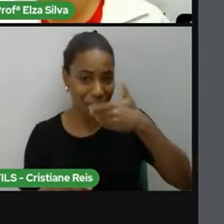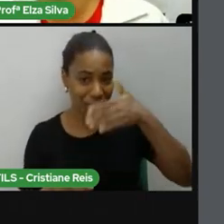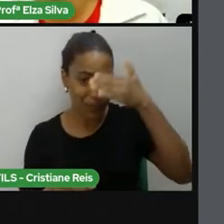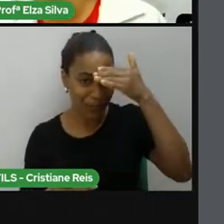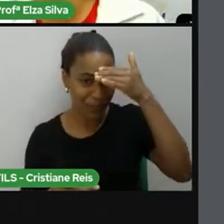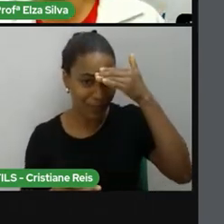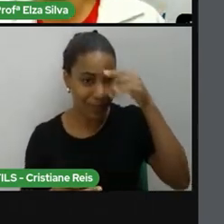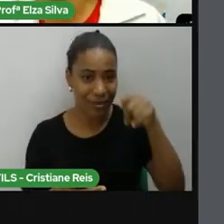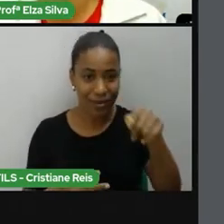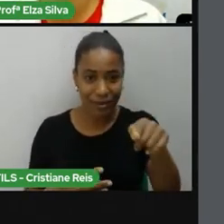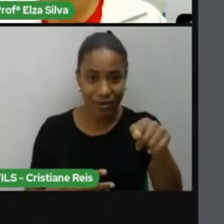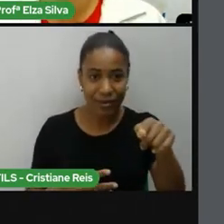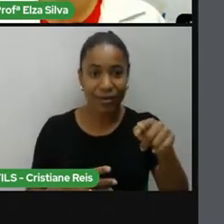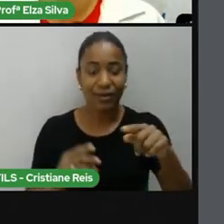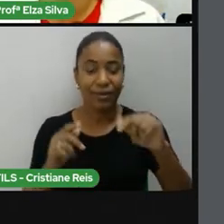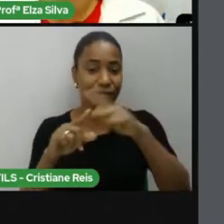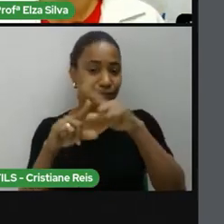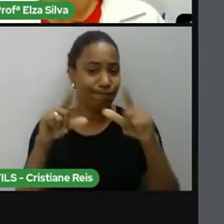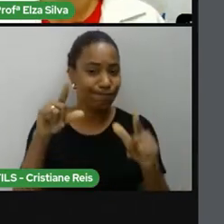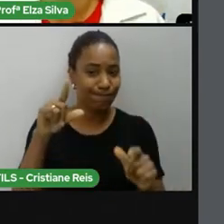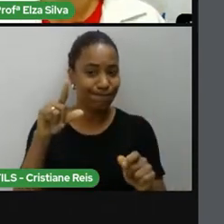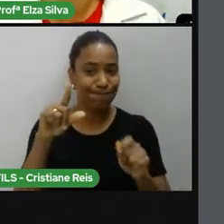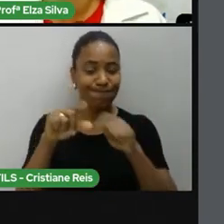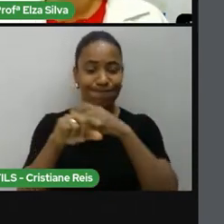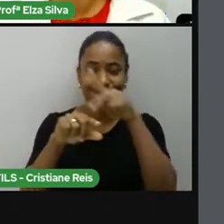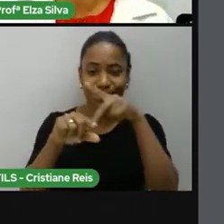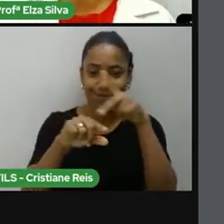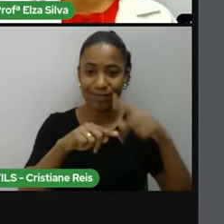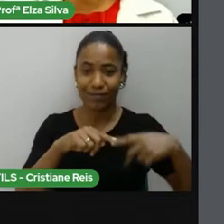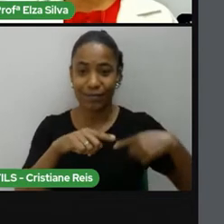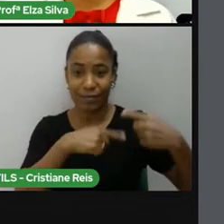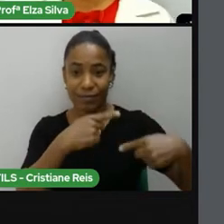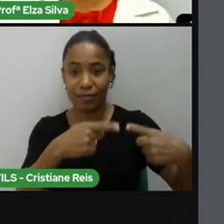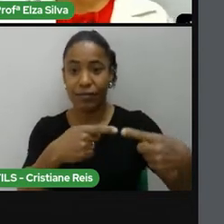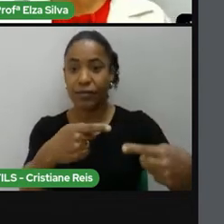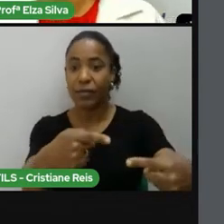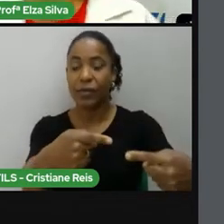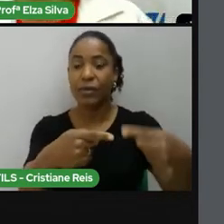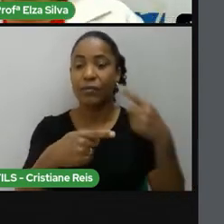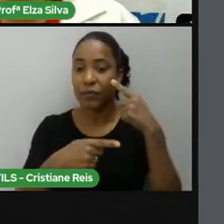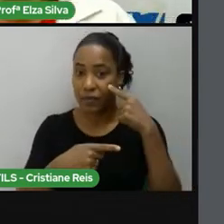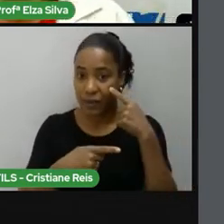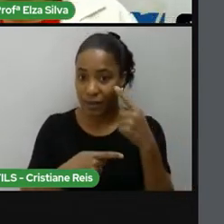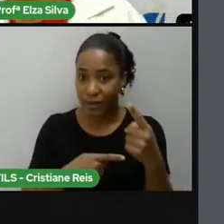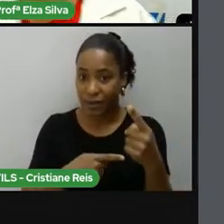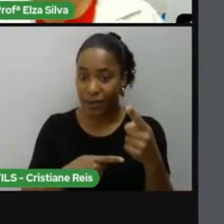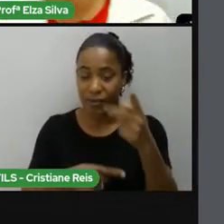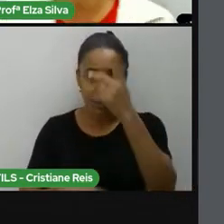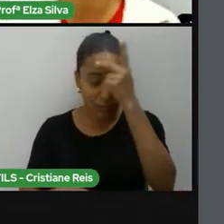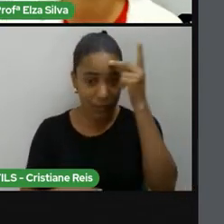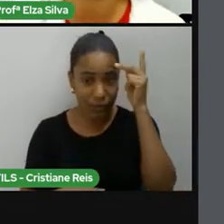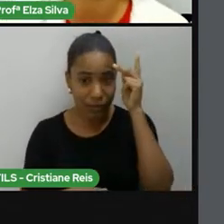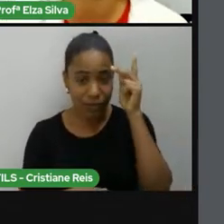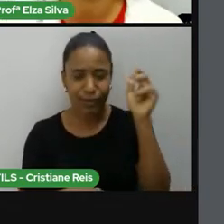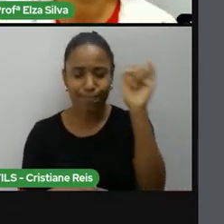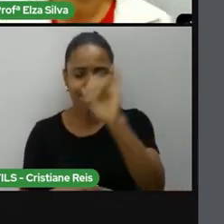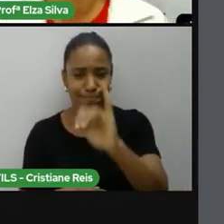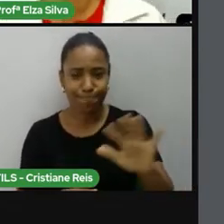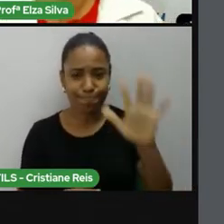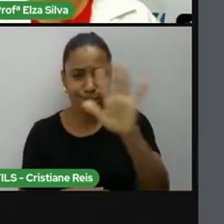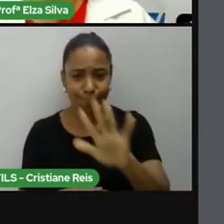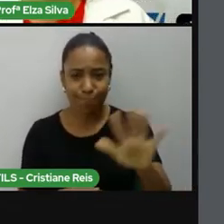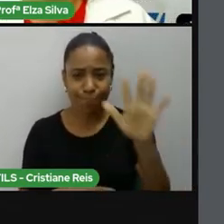homens e mulheres afrodescendentes. Então, estas imagens, elas representam